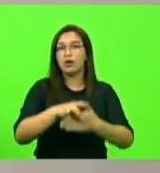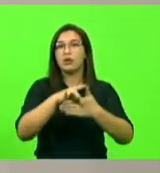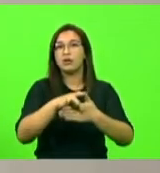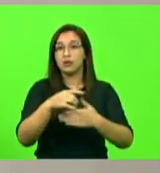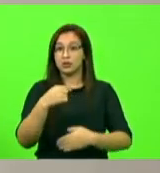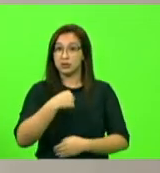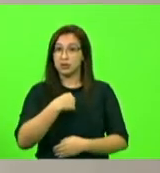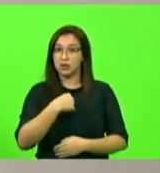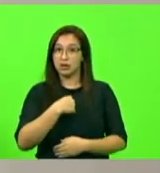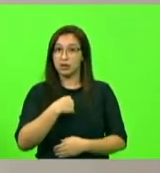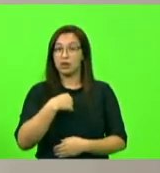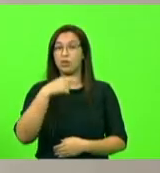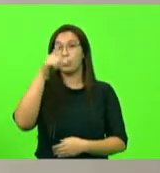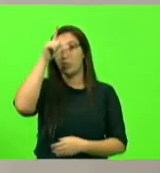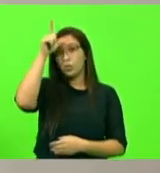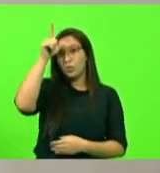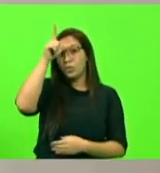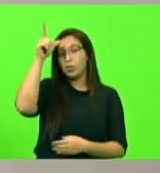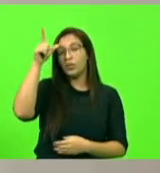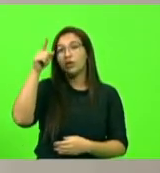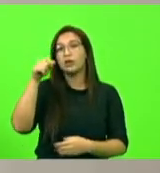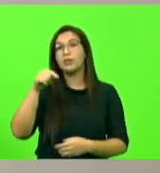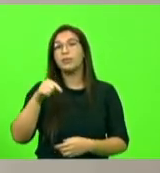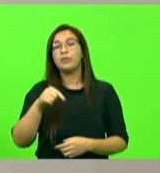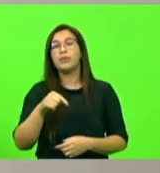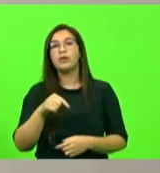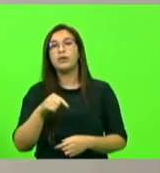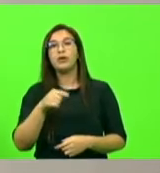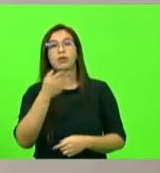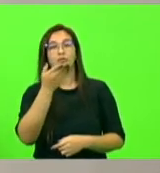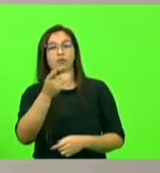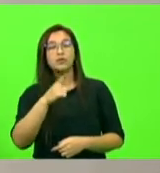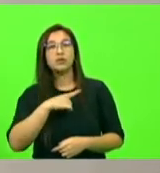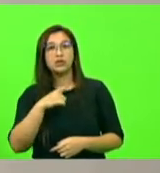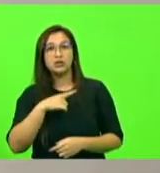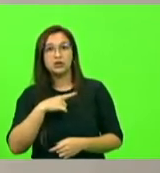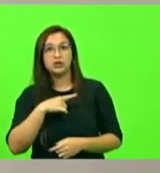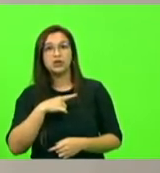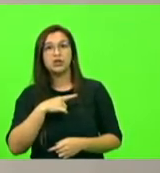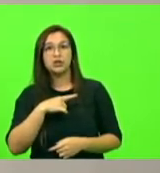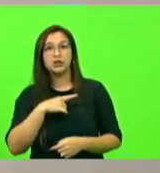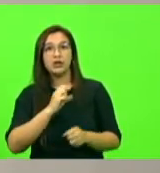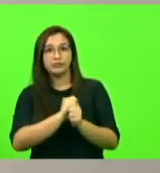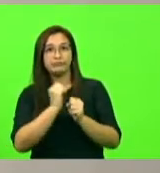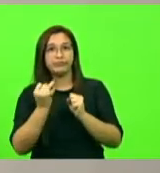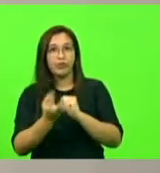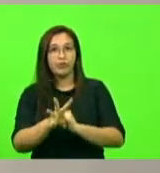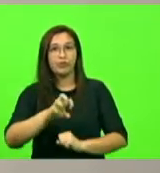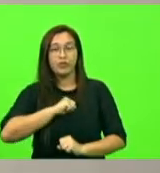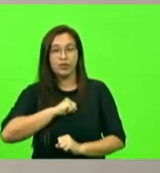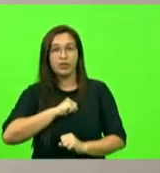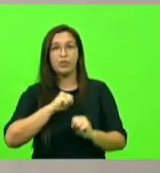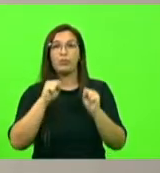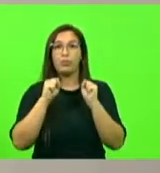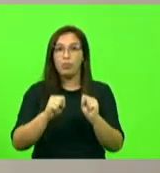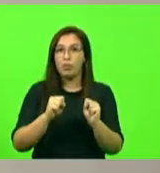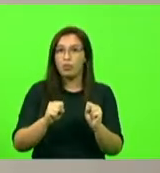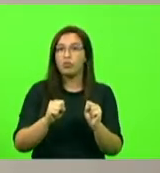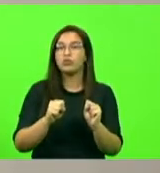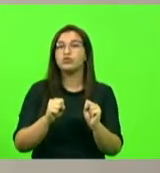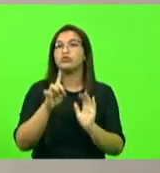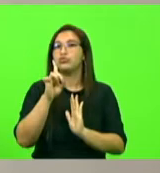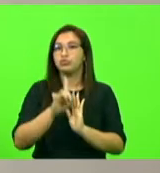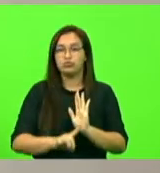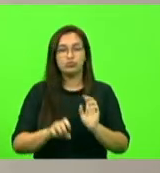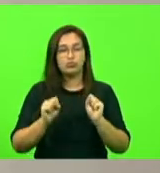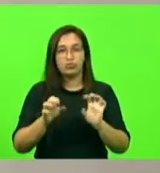Sargento Lima testa positivo para a Covid e tem, então, o direito de fazer a